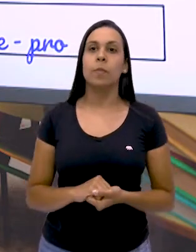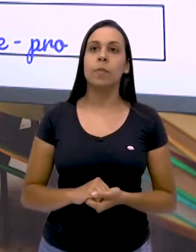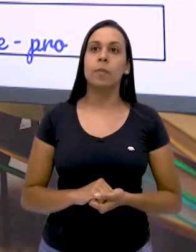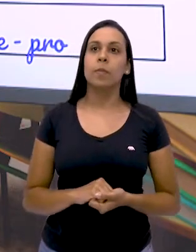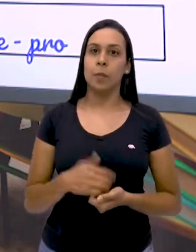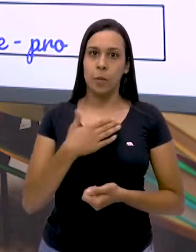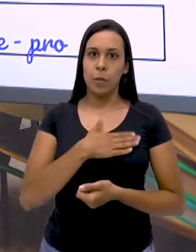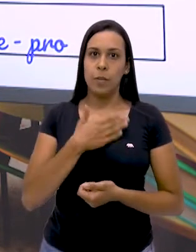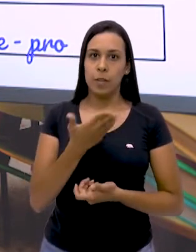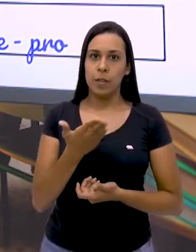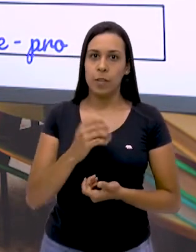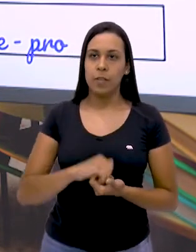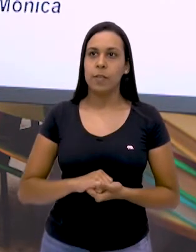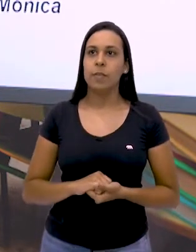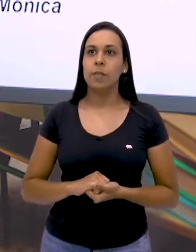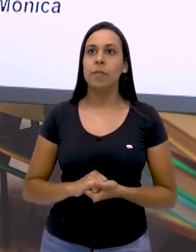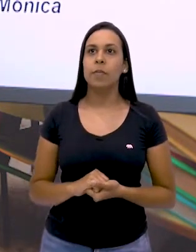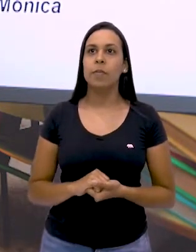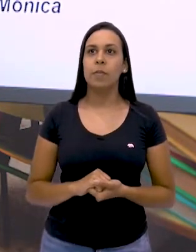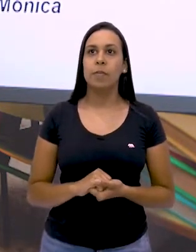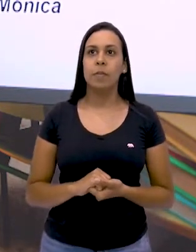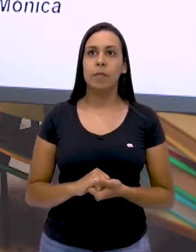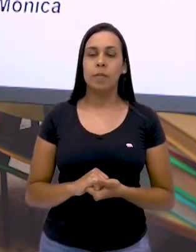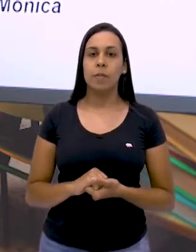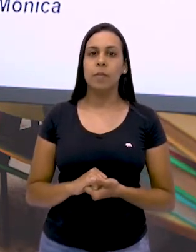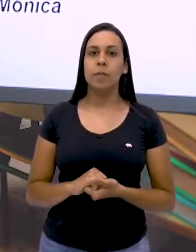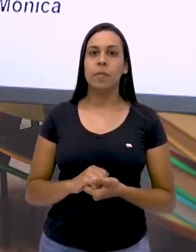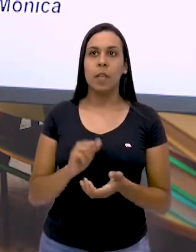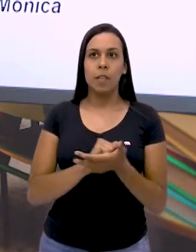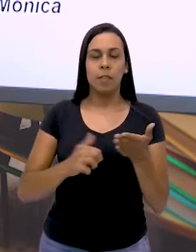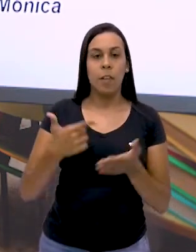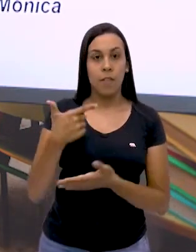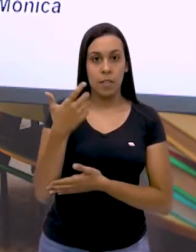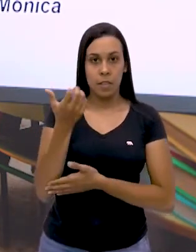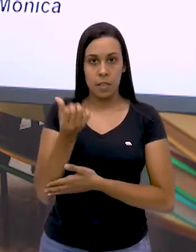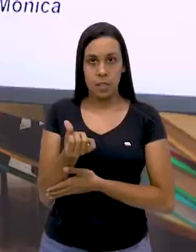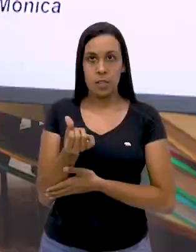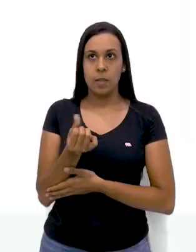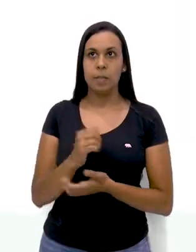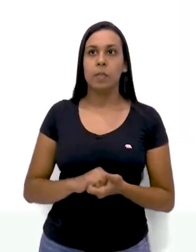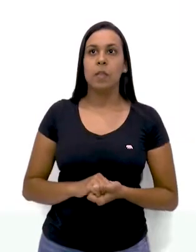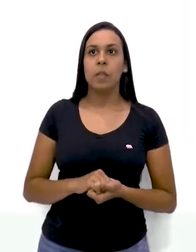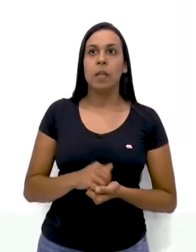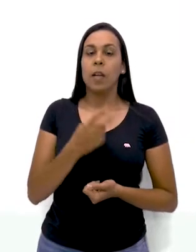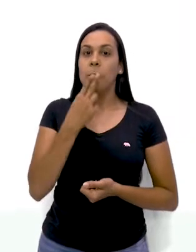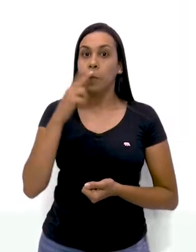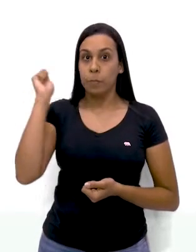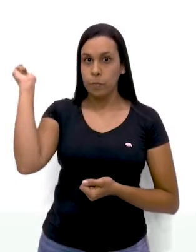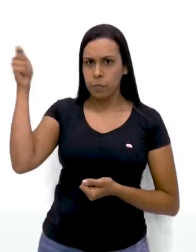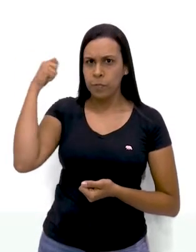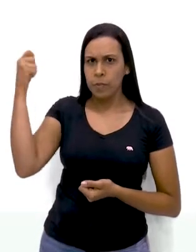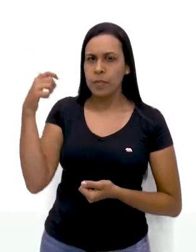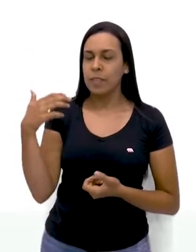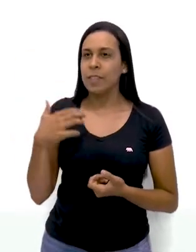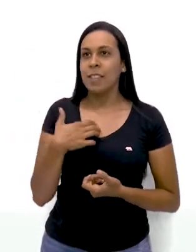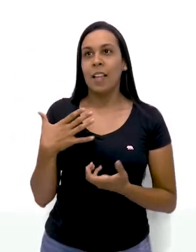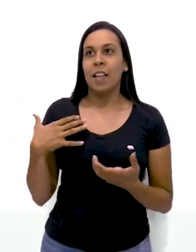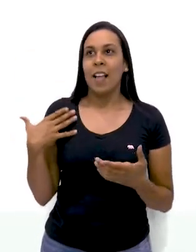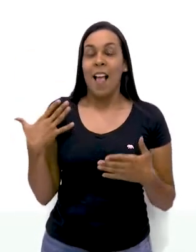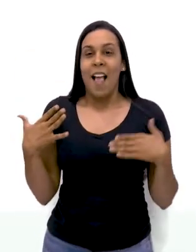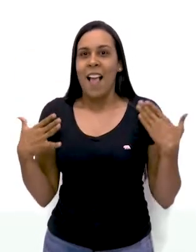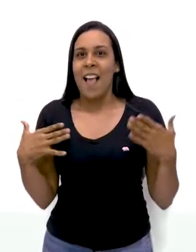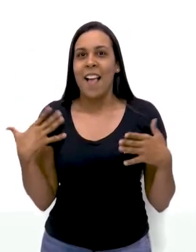Gostaram? Atividade 26. A Mônica estava alegrinha